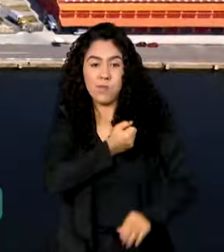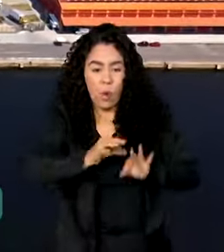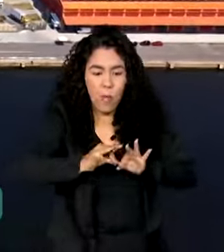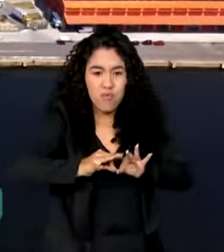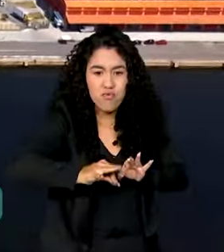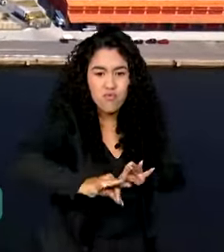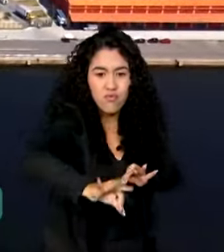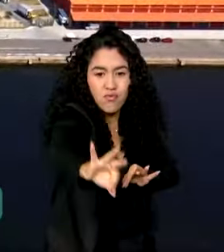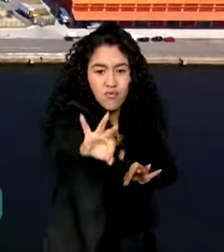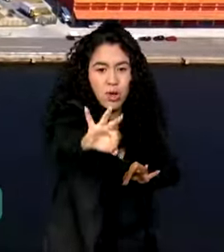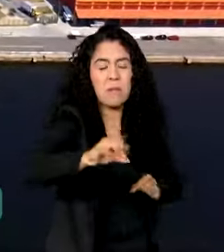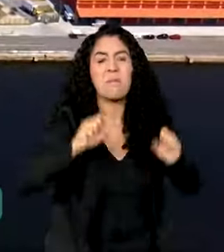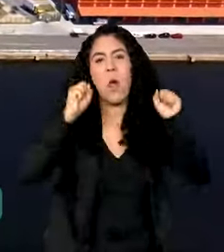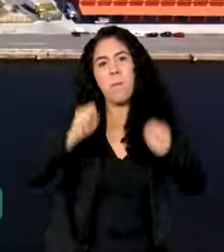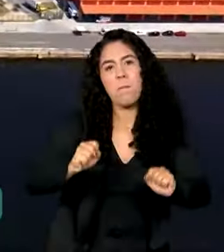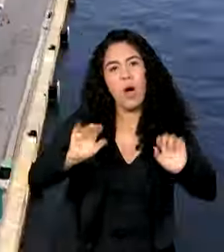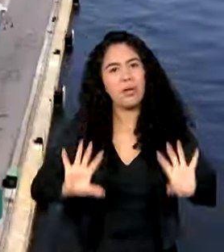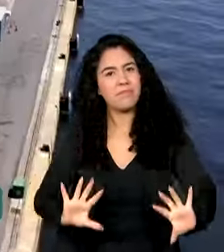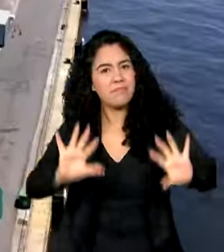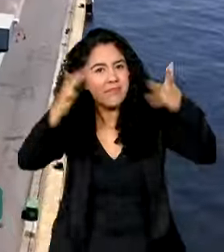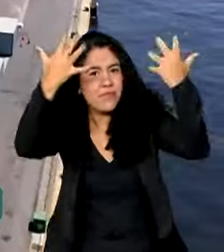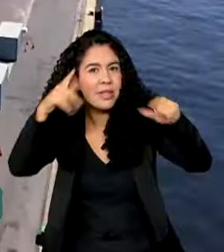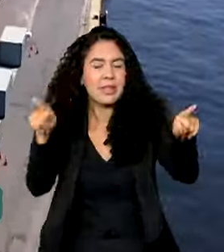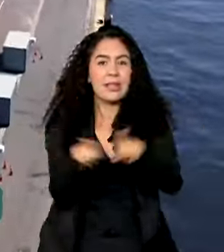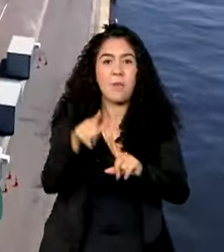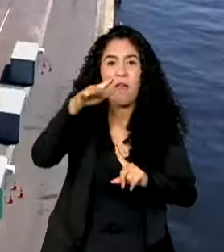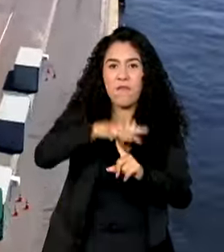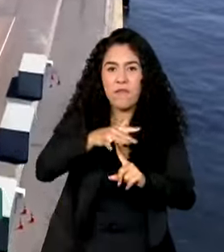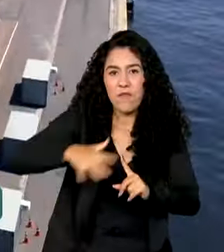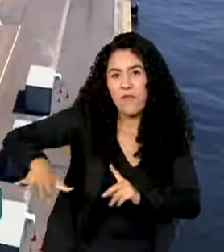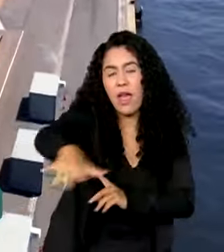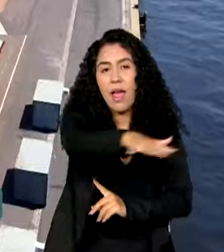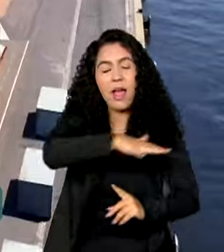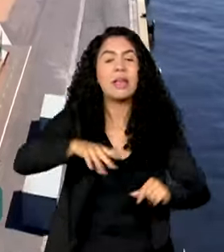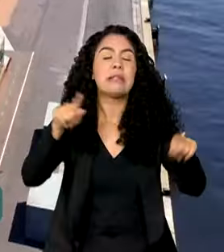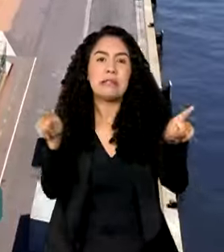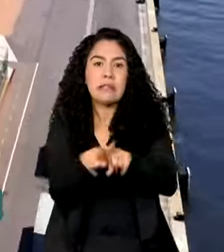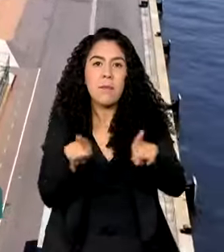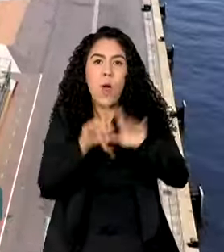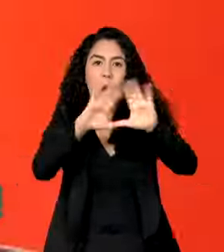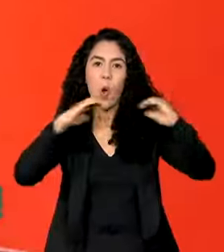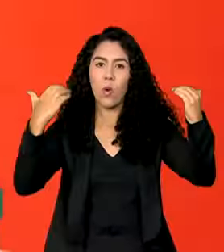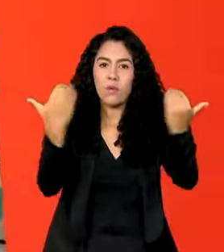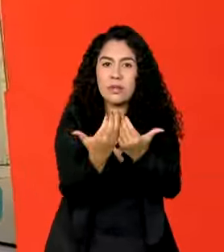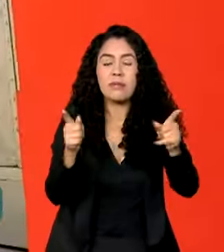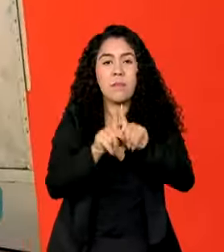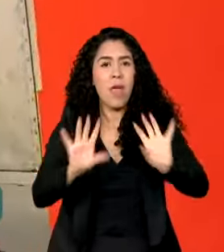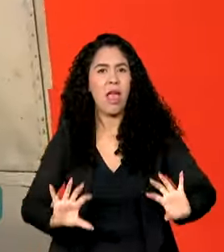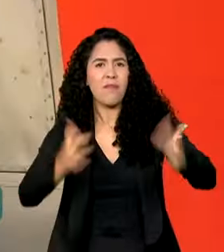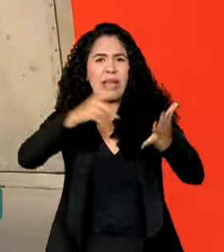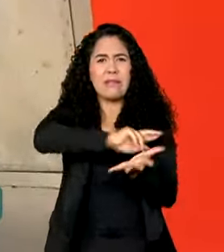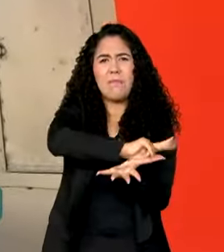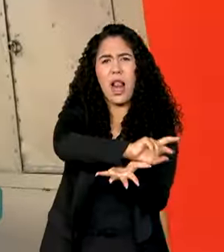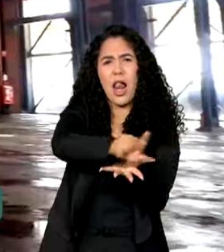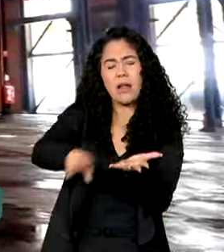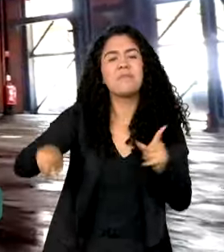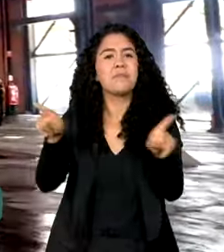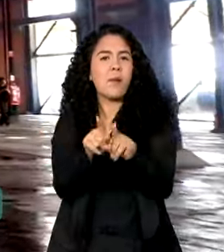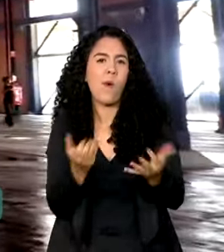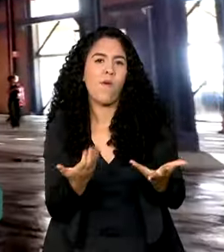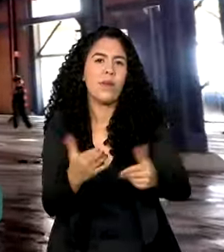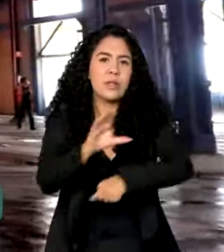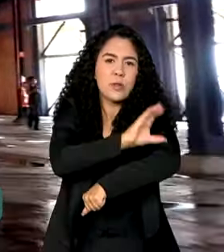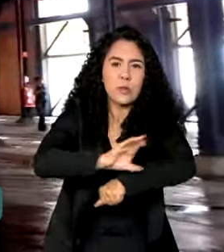poderá receber espetáculos, feiras, convenções e eventos corporativos, além de cursos e outras